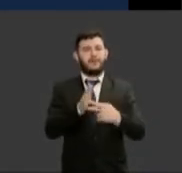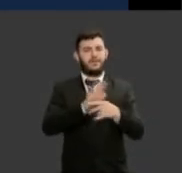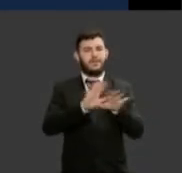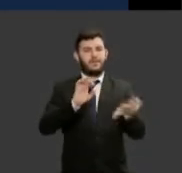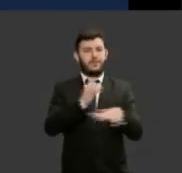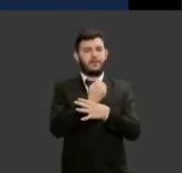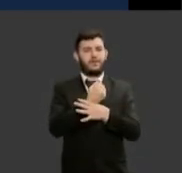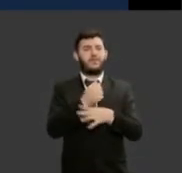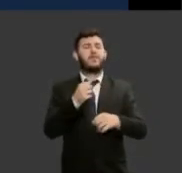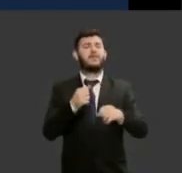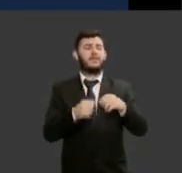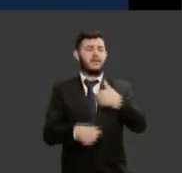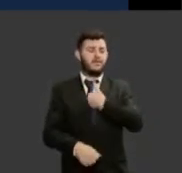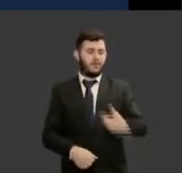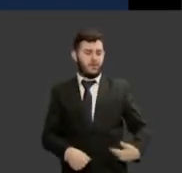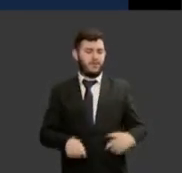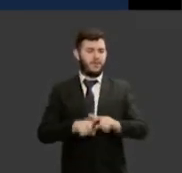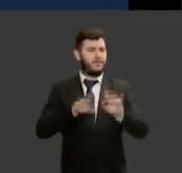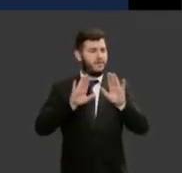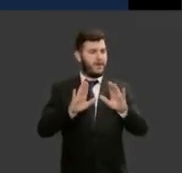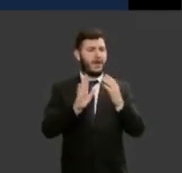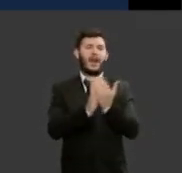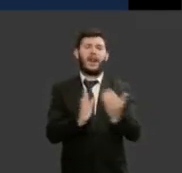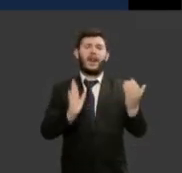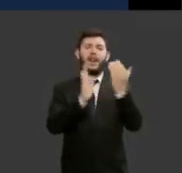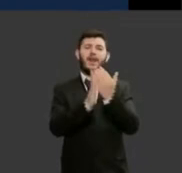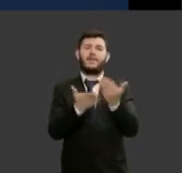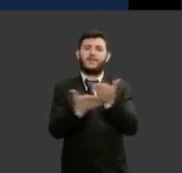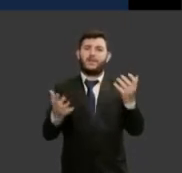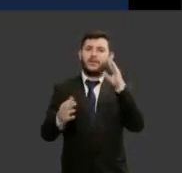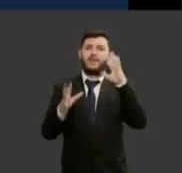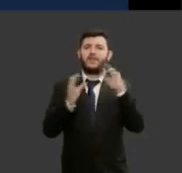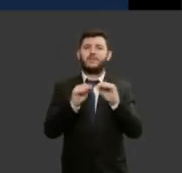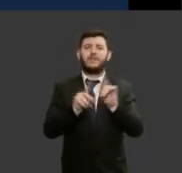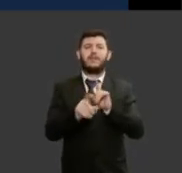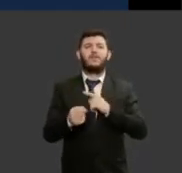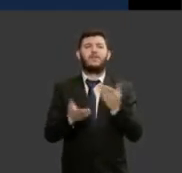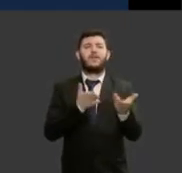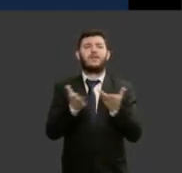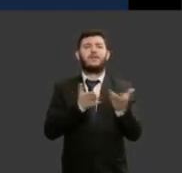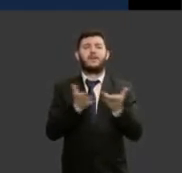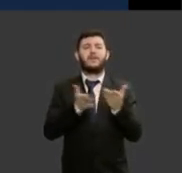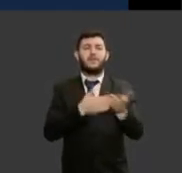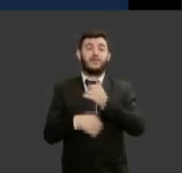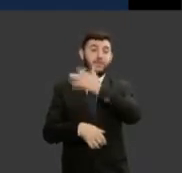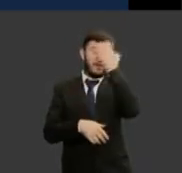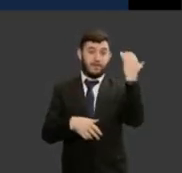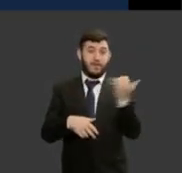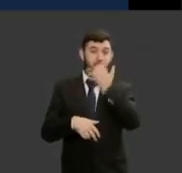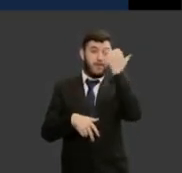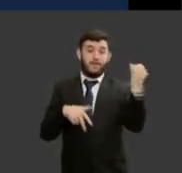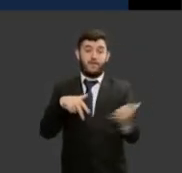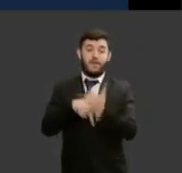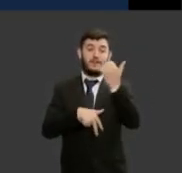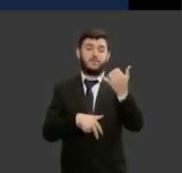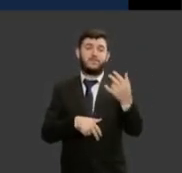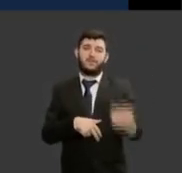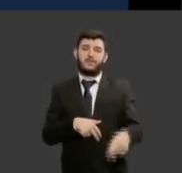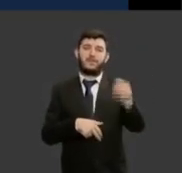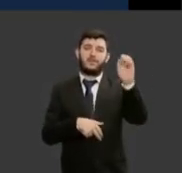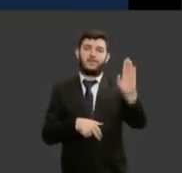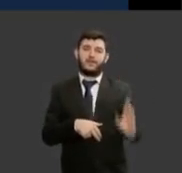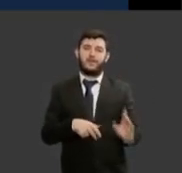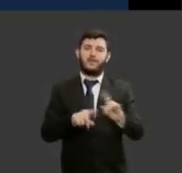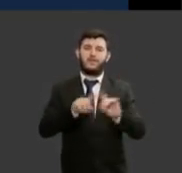pública e além disso senhoras é o acolhimento geral do estado às vítimas muito embora não haja exigência sempre